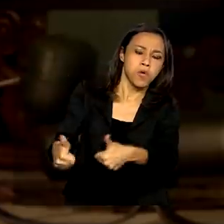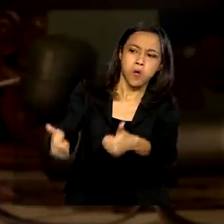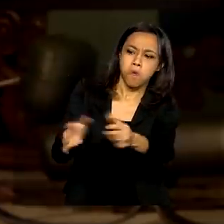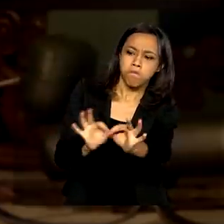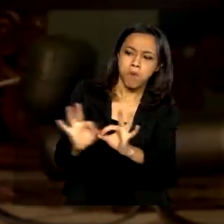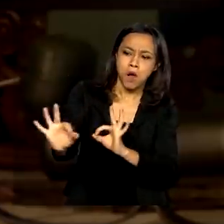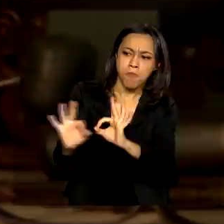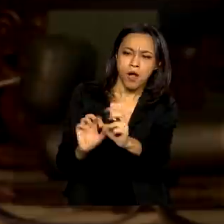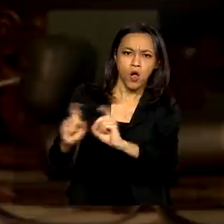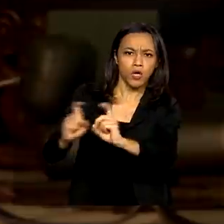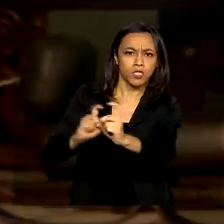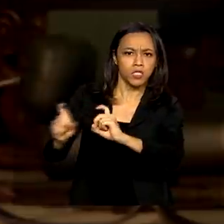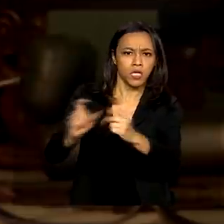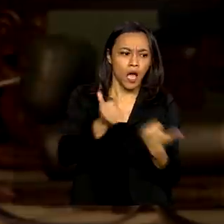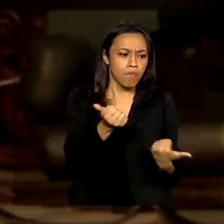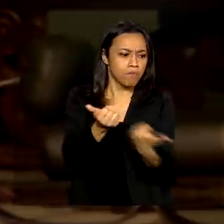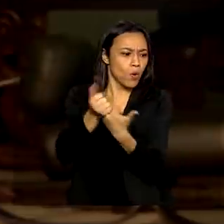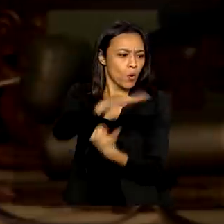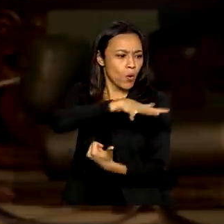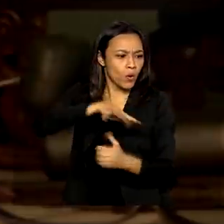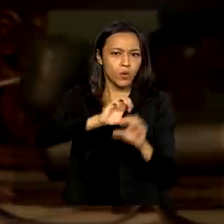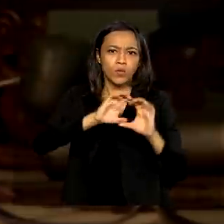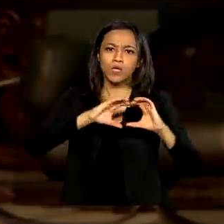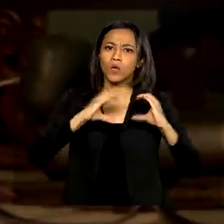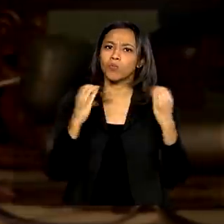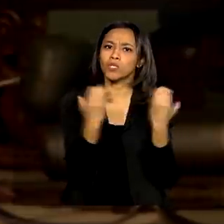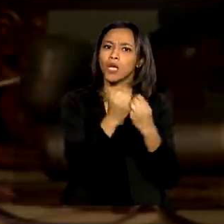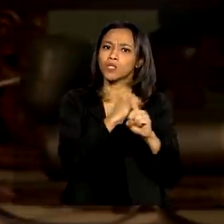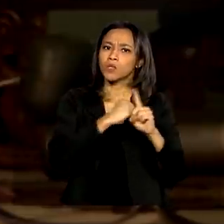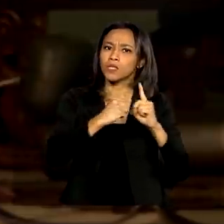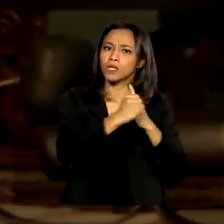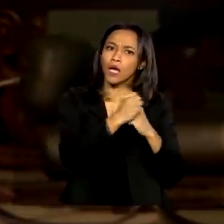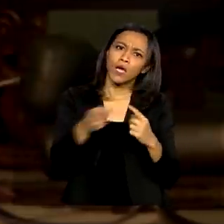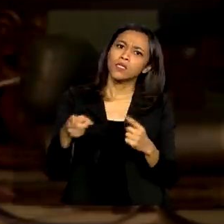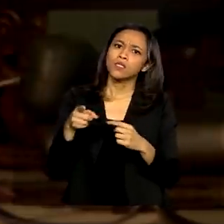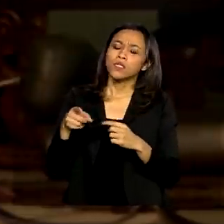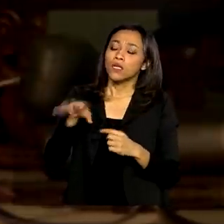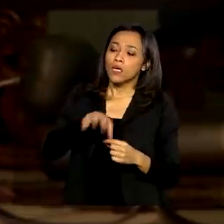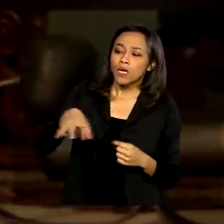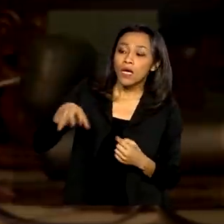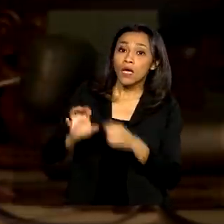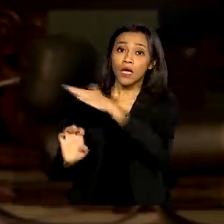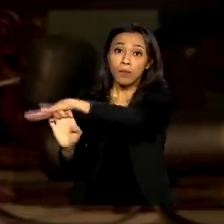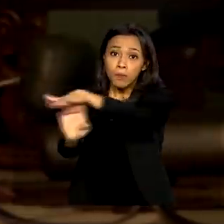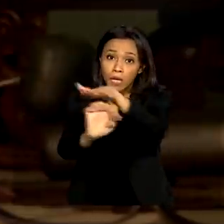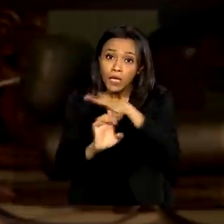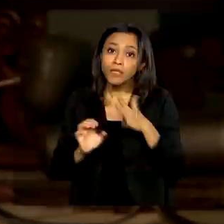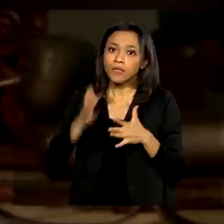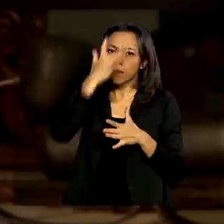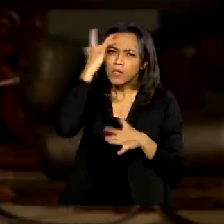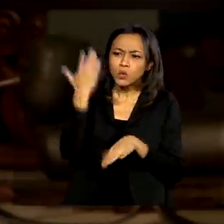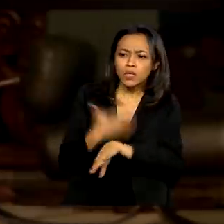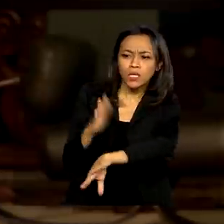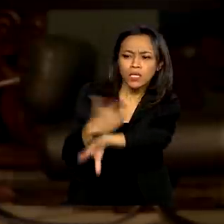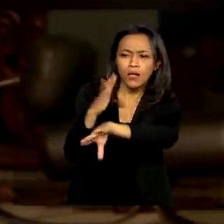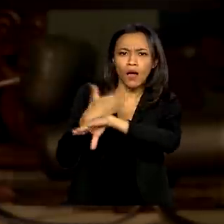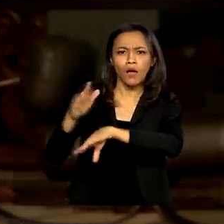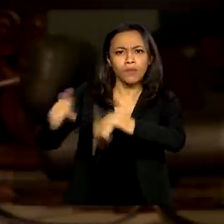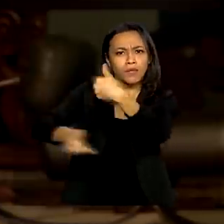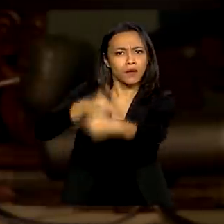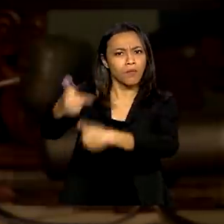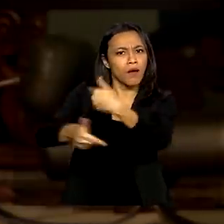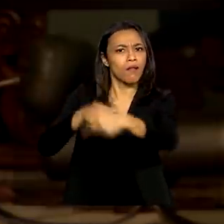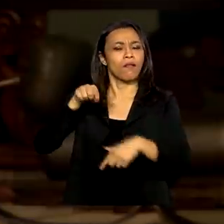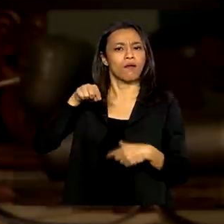com a participação da comunidade, o que nós pretendemos fazer, empresas locais, pessoas locais sendo treinadas para trabalhar no